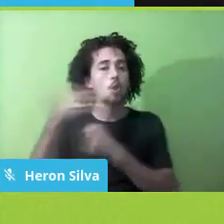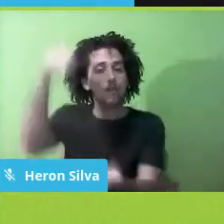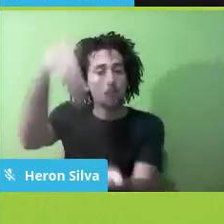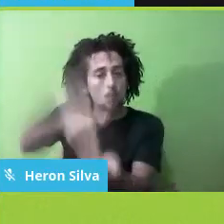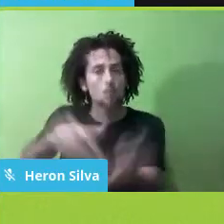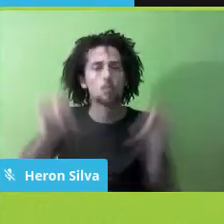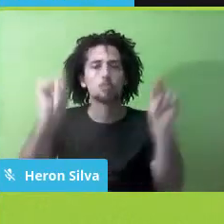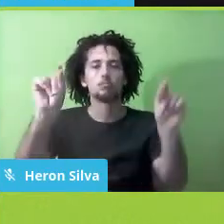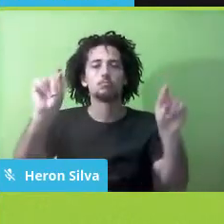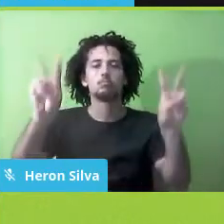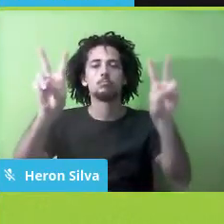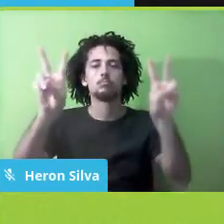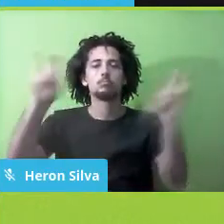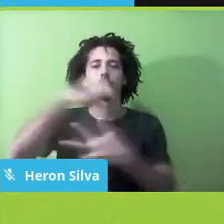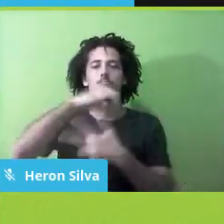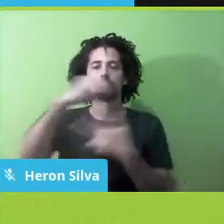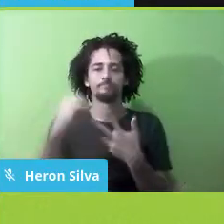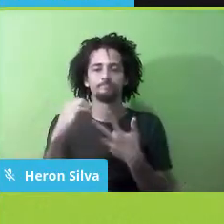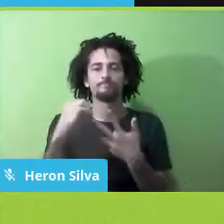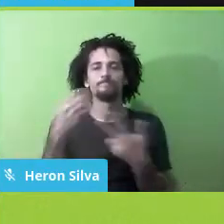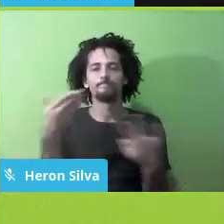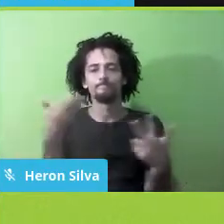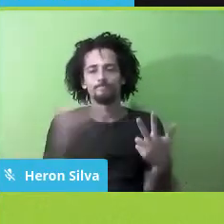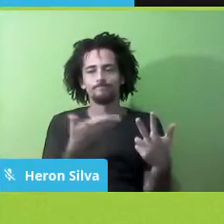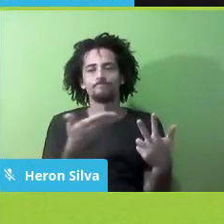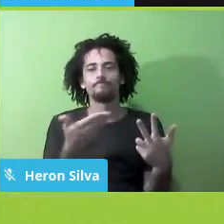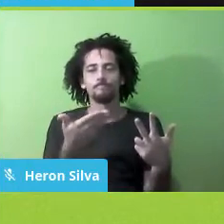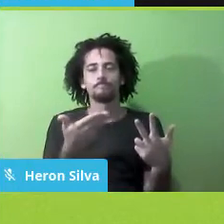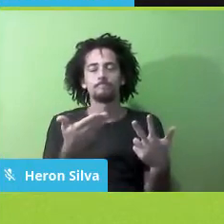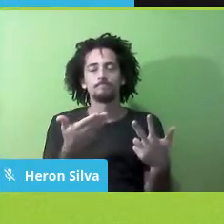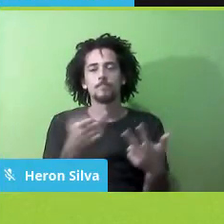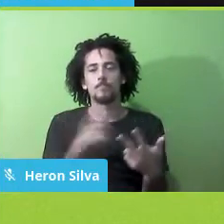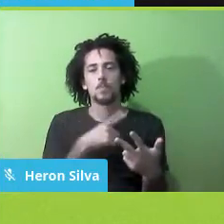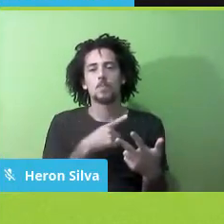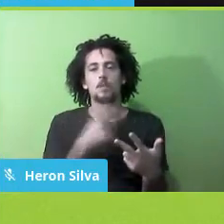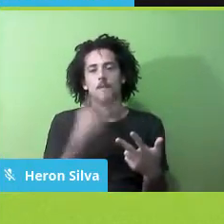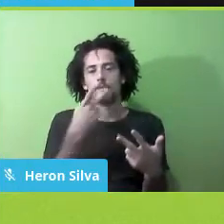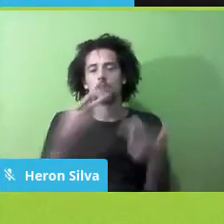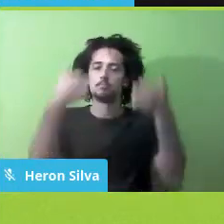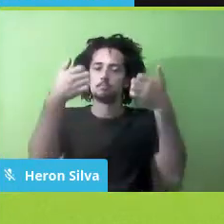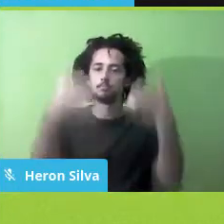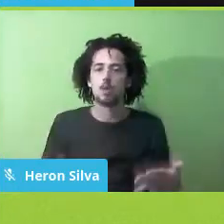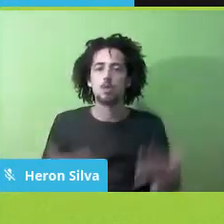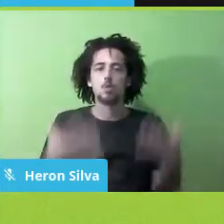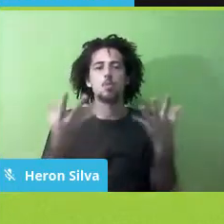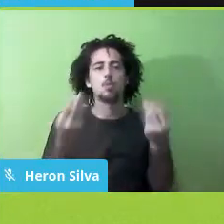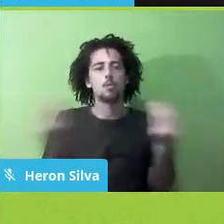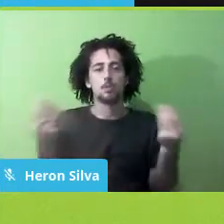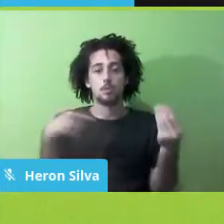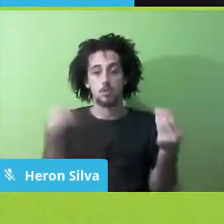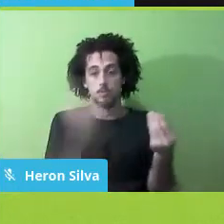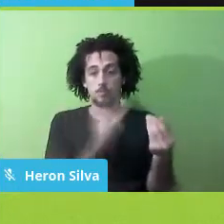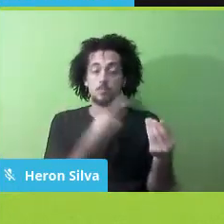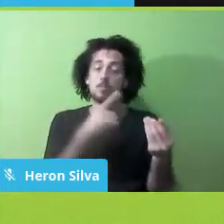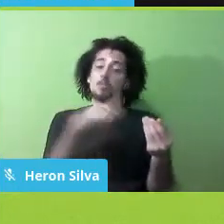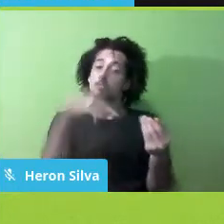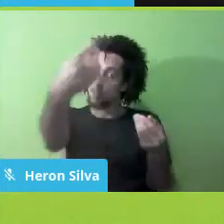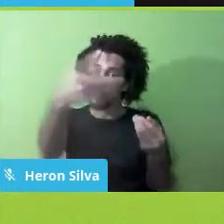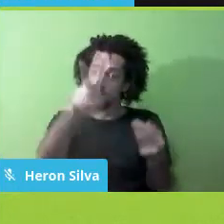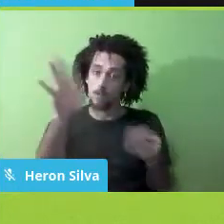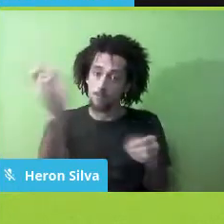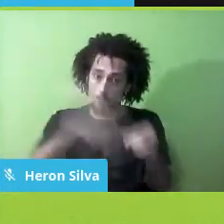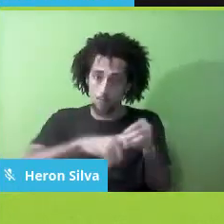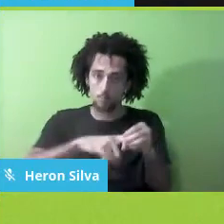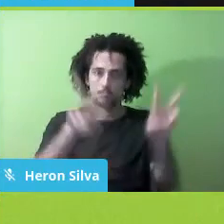Tem um aspecto, a gente fala muito, depois eu vou voltar nesse assunto, certamente, a gente fala